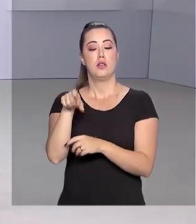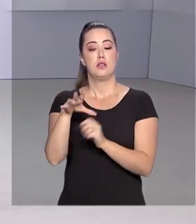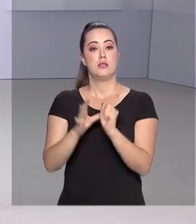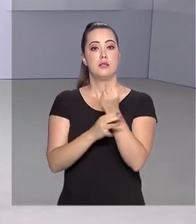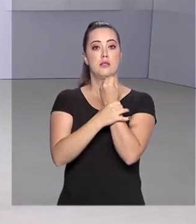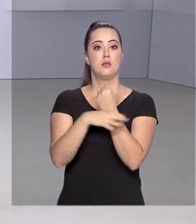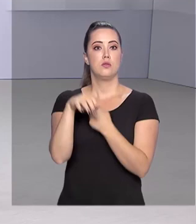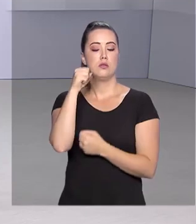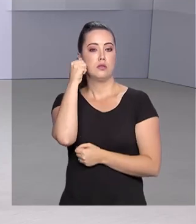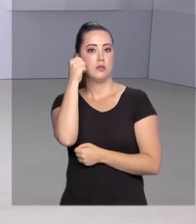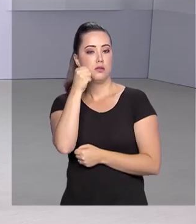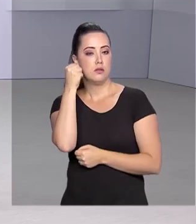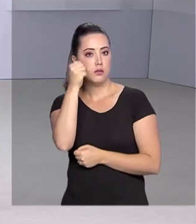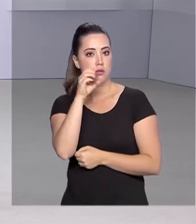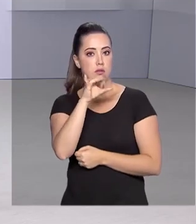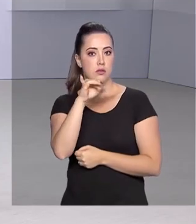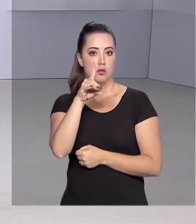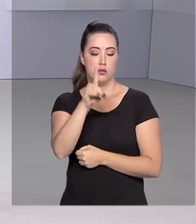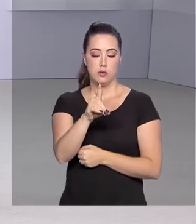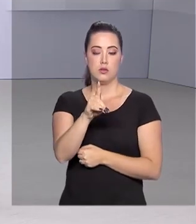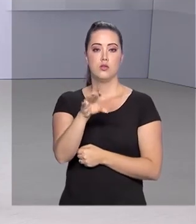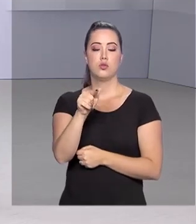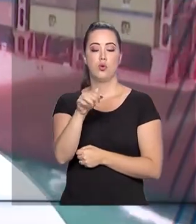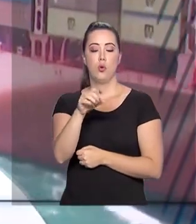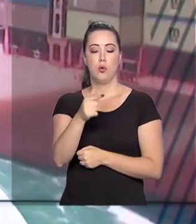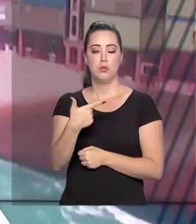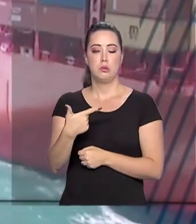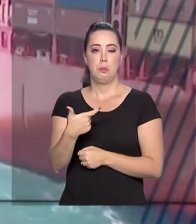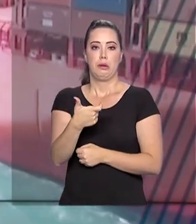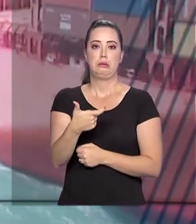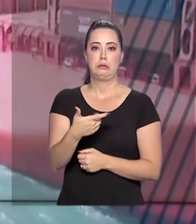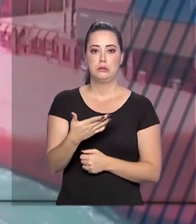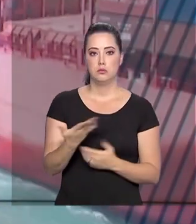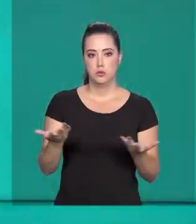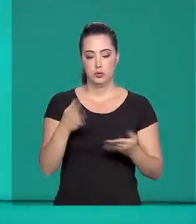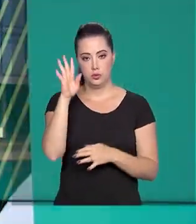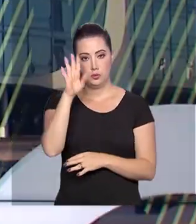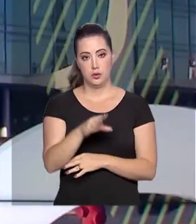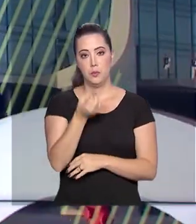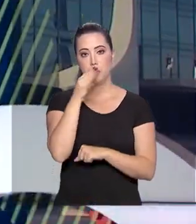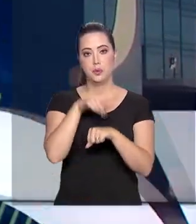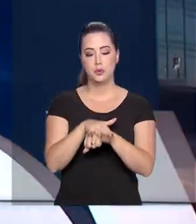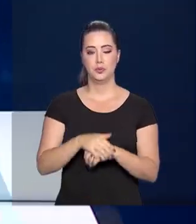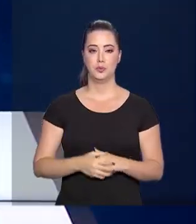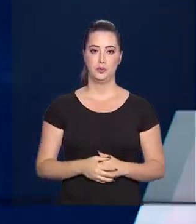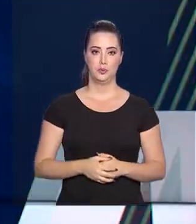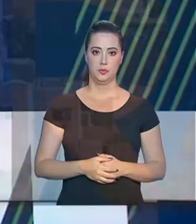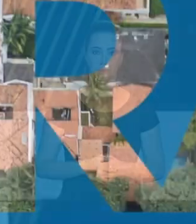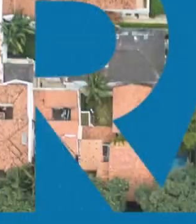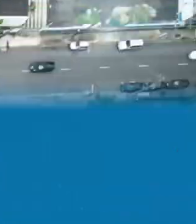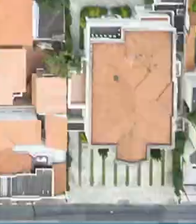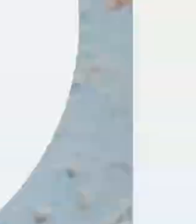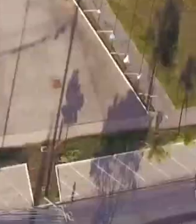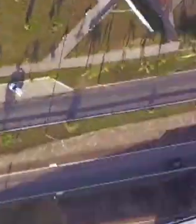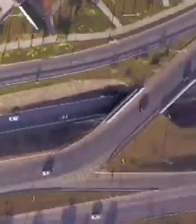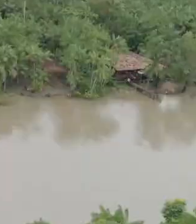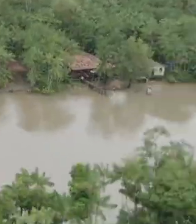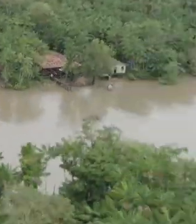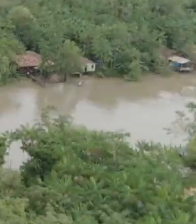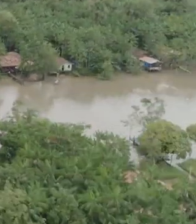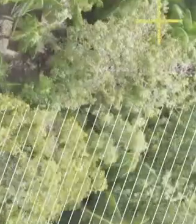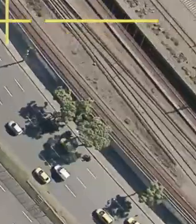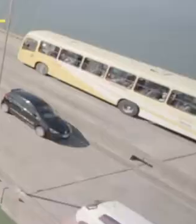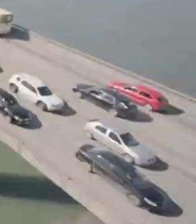senador foi baleado na tarde desta quarta-feira. A gente fica por aqui. Uma boa noite para você e até amanhã. A gente